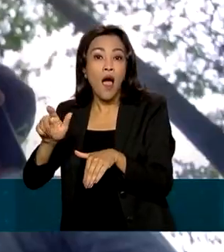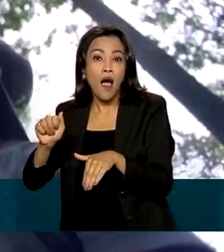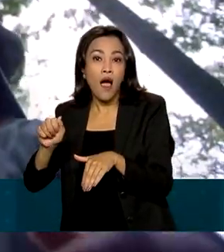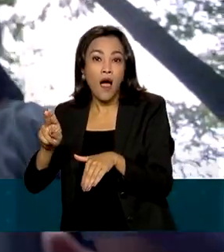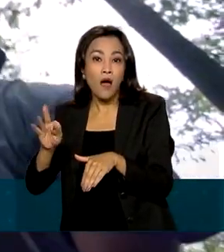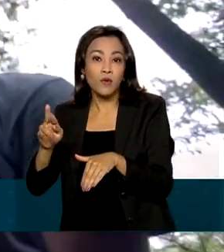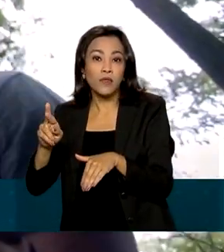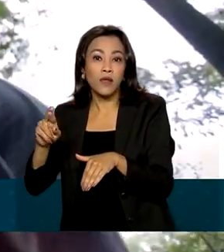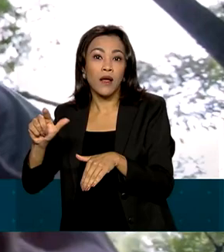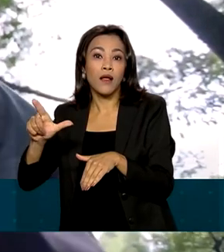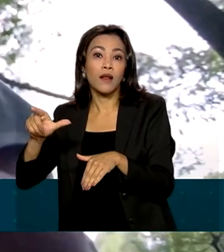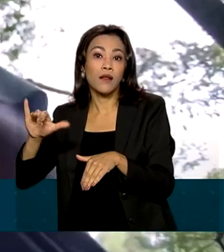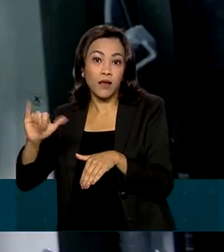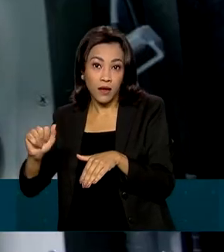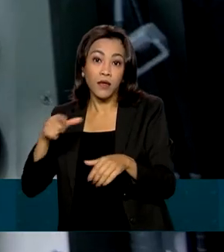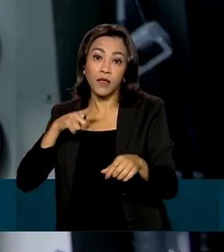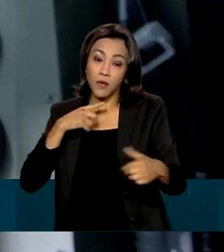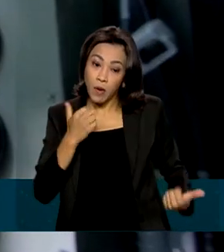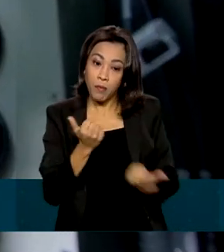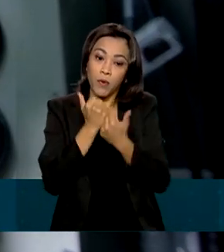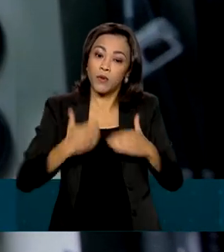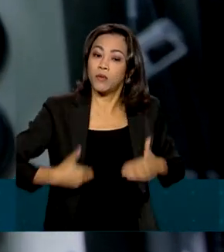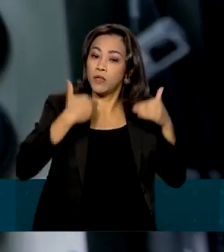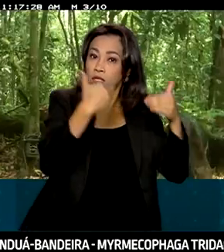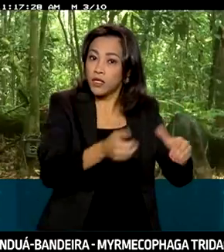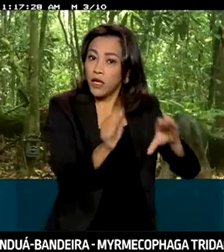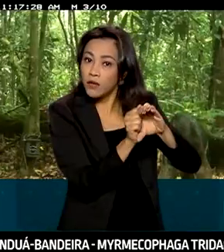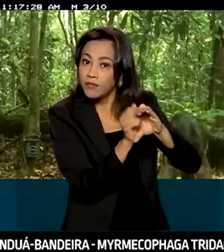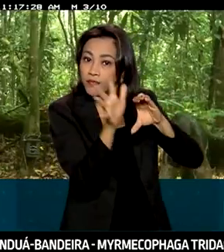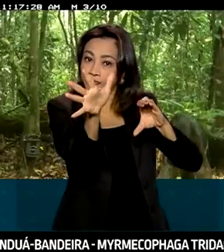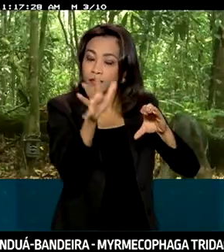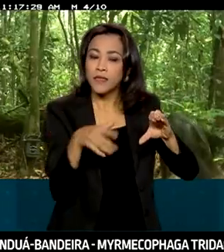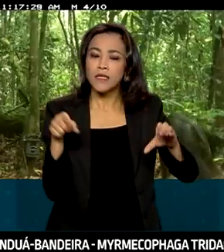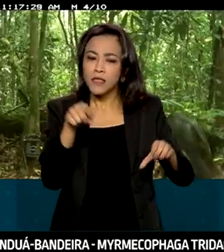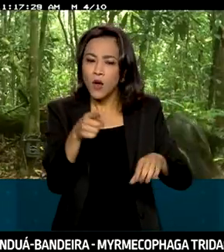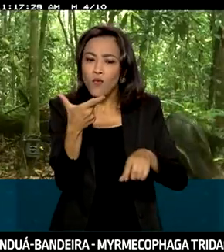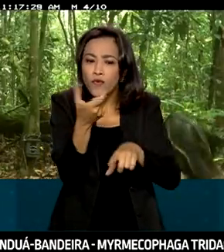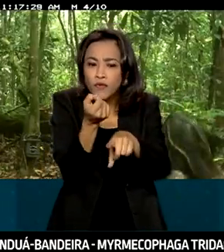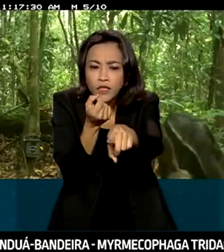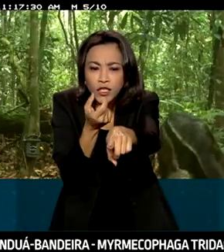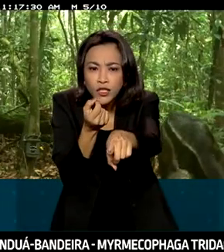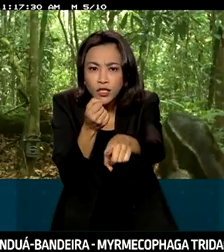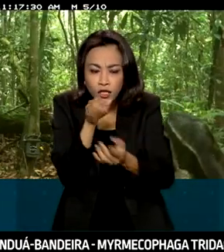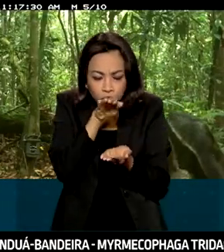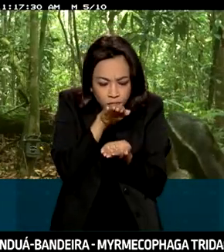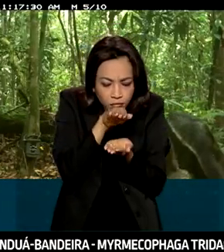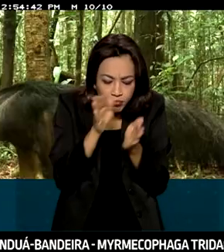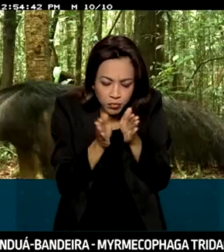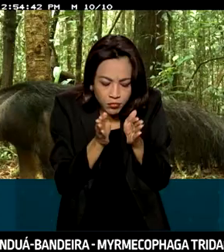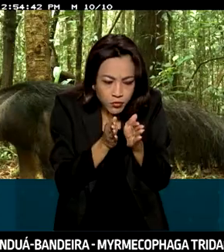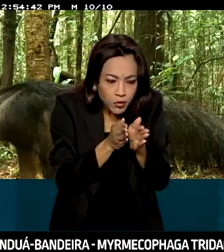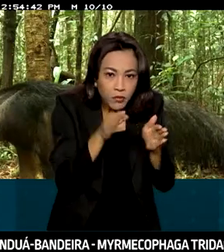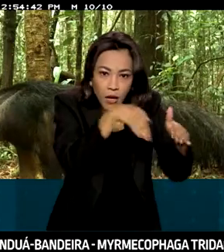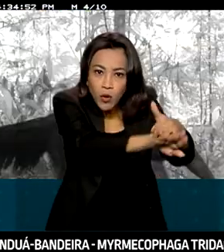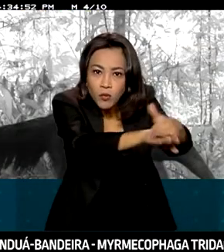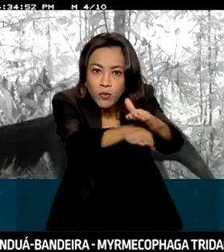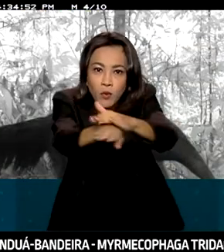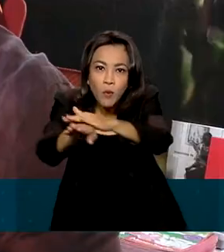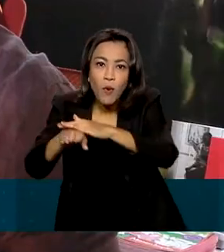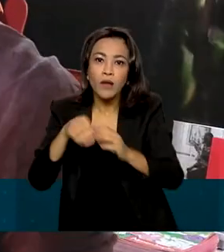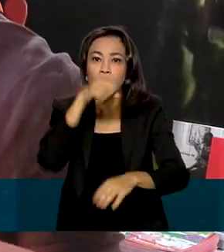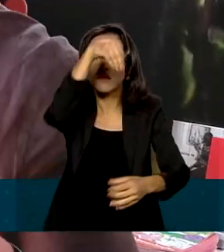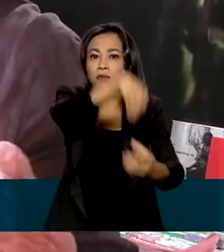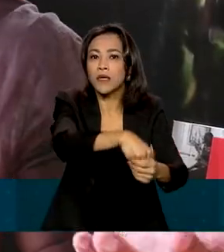Ciência, Tecnologia e Inovações. Atualmente, 20 módulos estão distribuídos pela floresta amazônica.